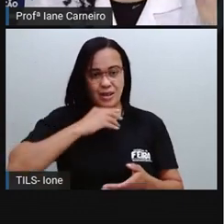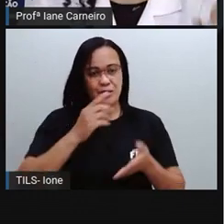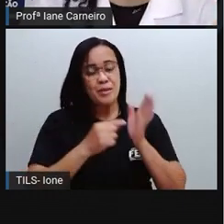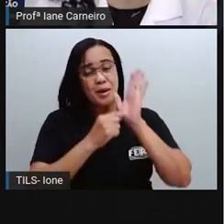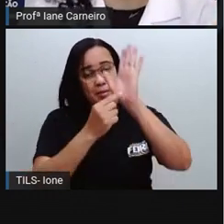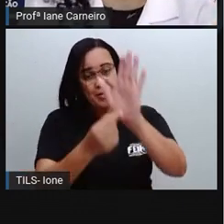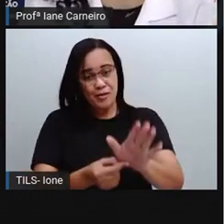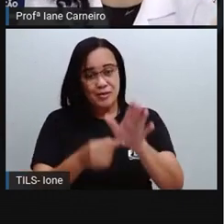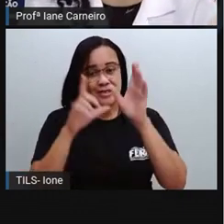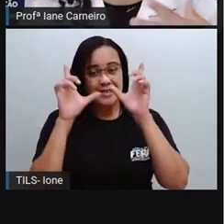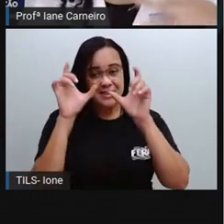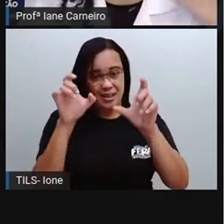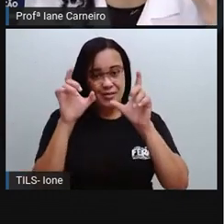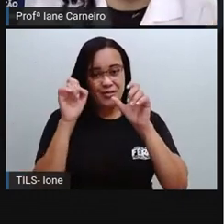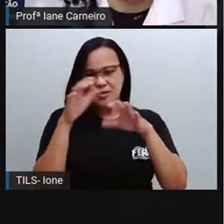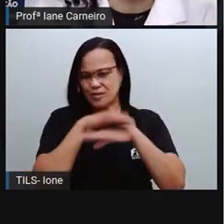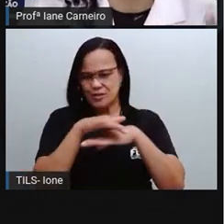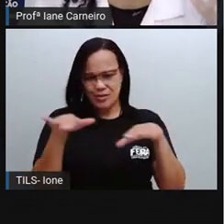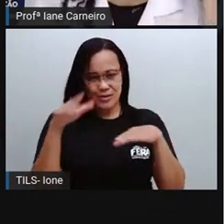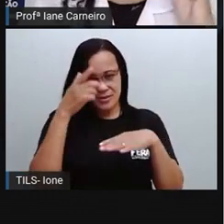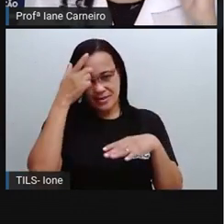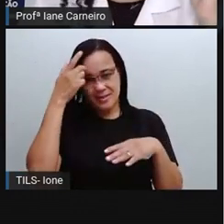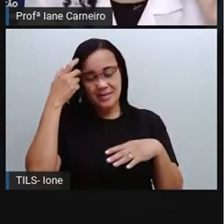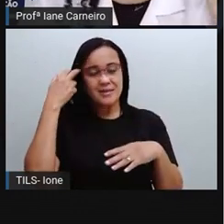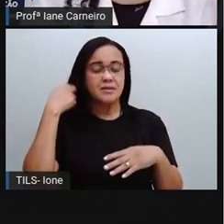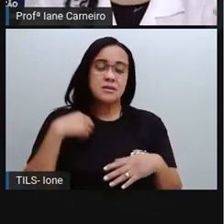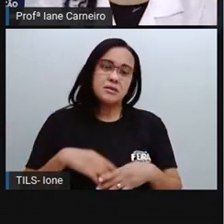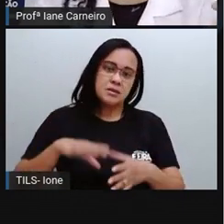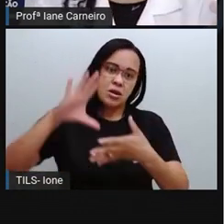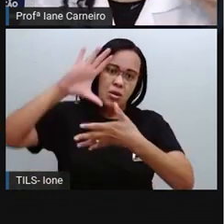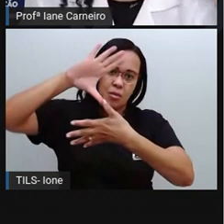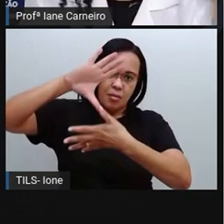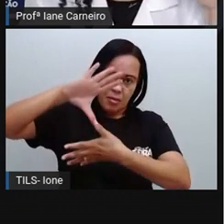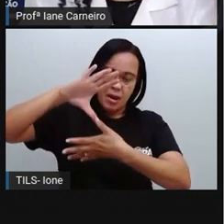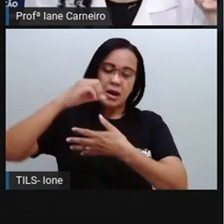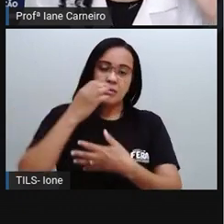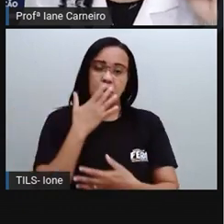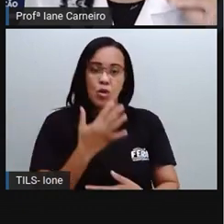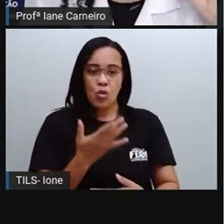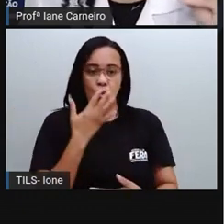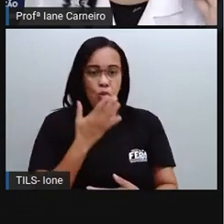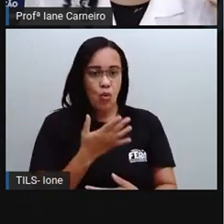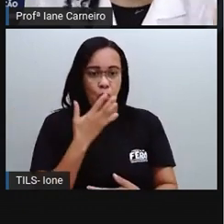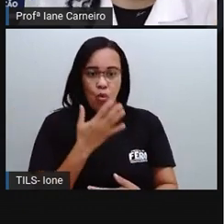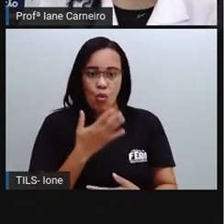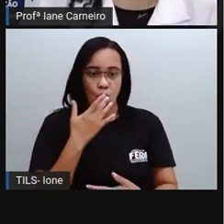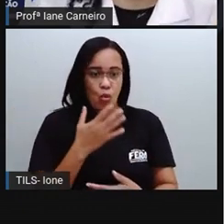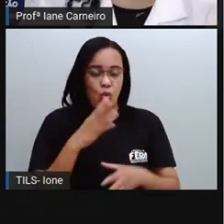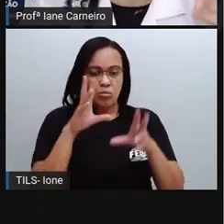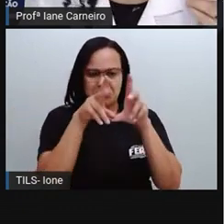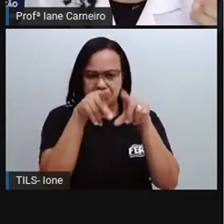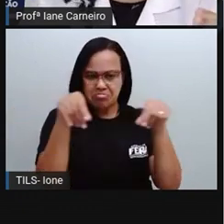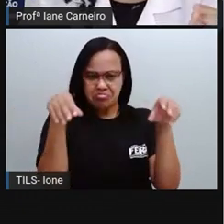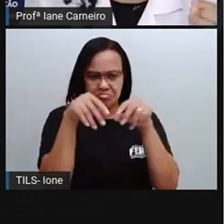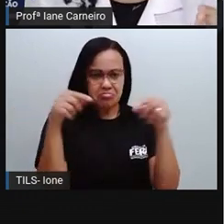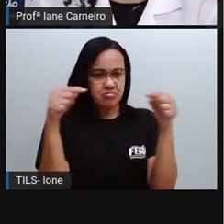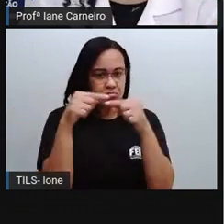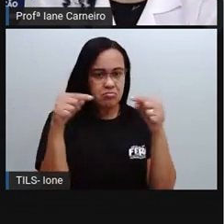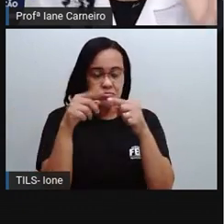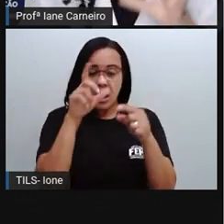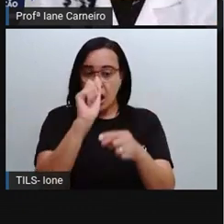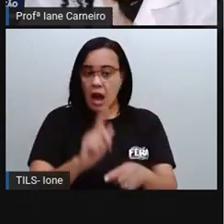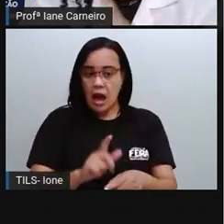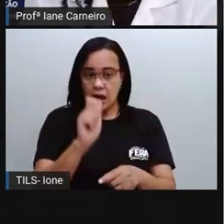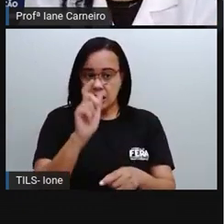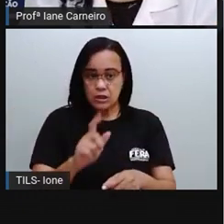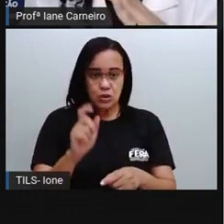gente, a Pro já explicou para vocês que no mapa, a gente não pinta as partes de terra do mapa de azul, tá bom?